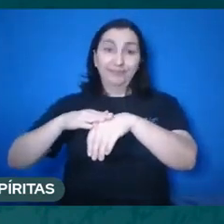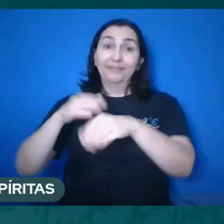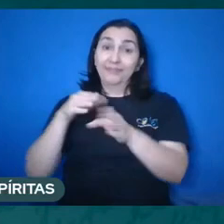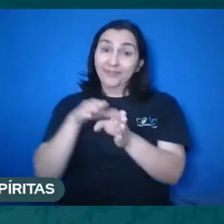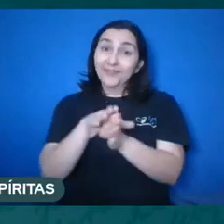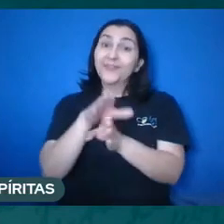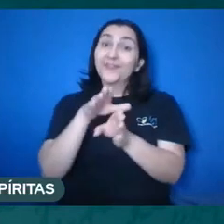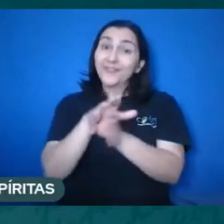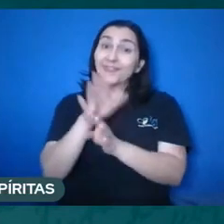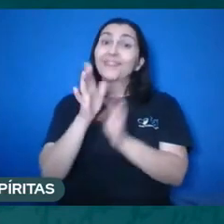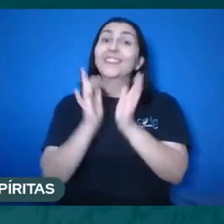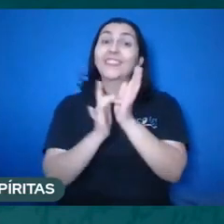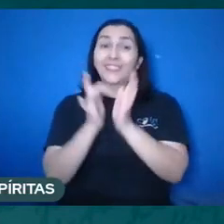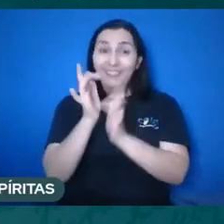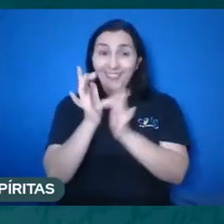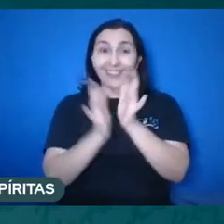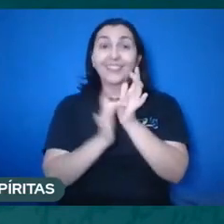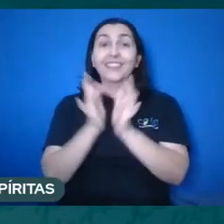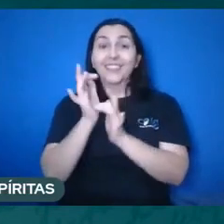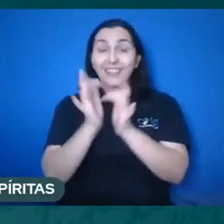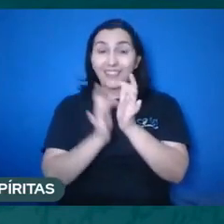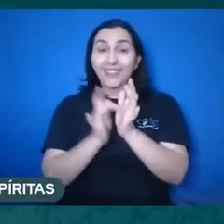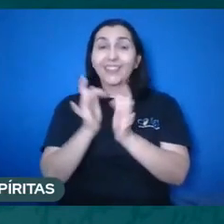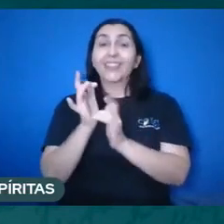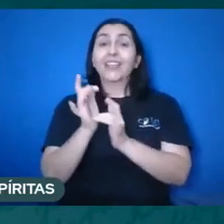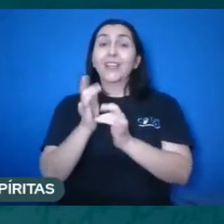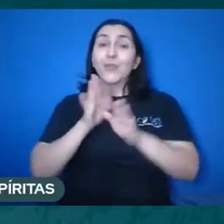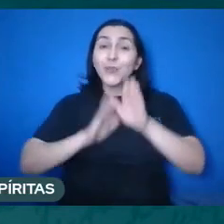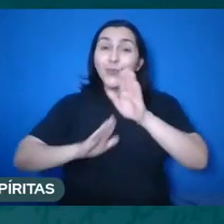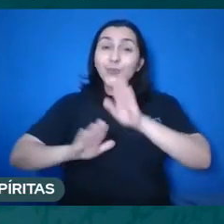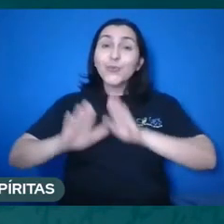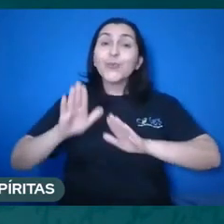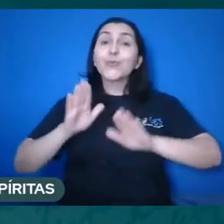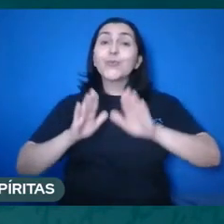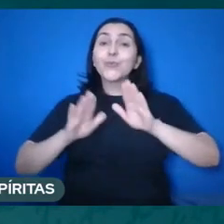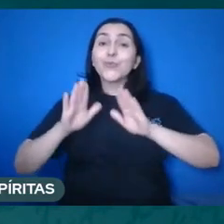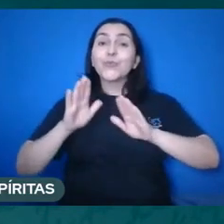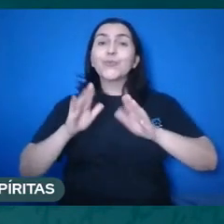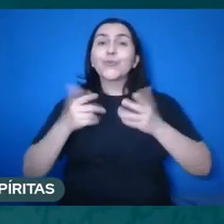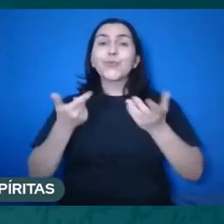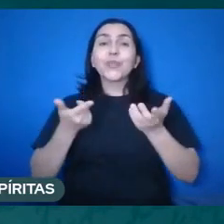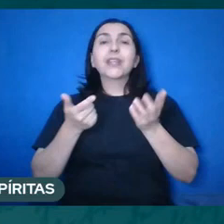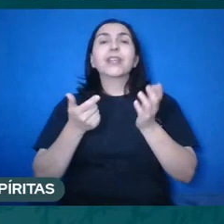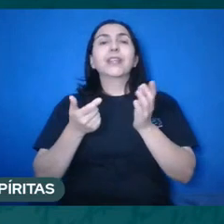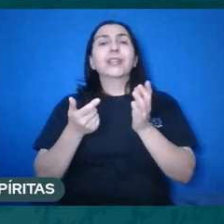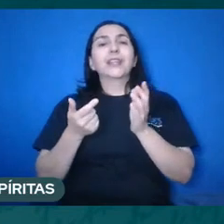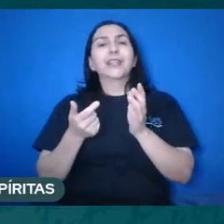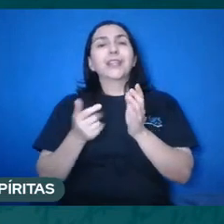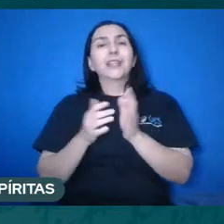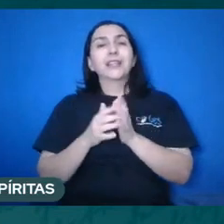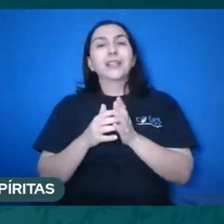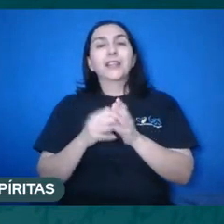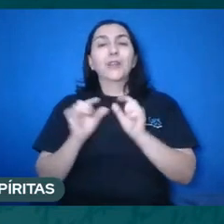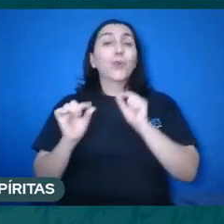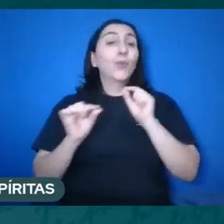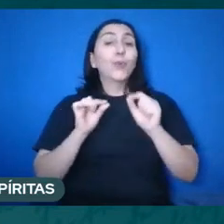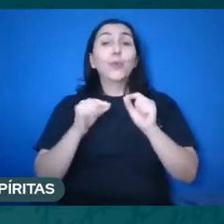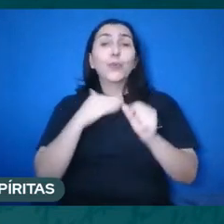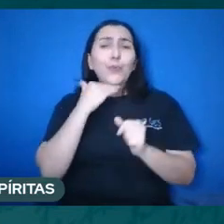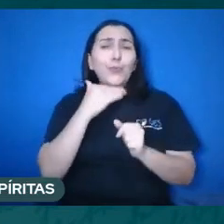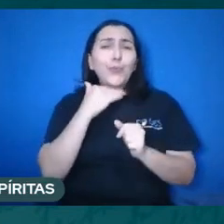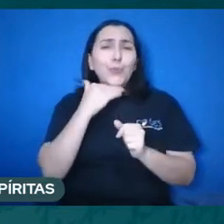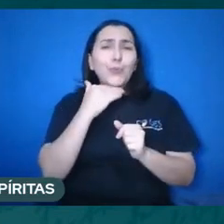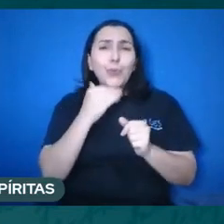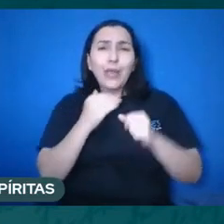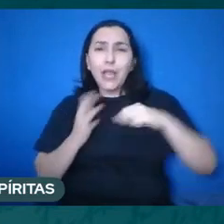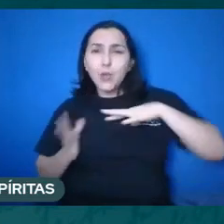Jesus, né? Do não acumular tesouros na Terra. Tem aquele outro tão fantástico, né? O que adianta ganhar o mundo